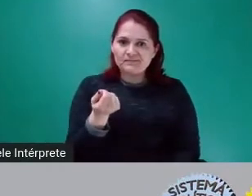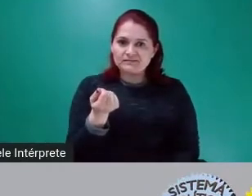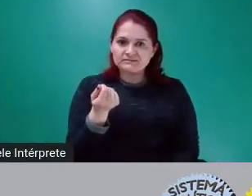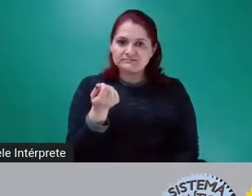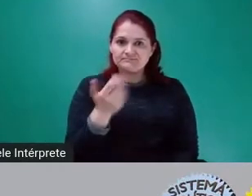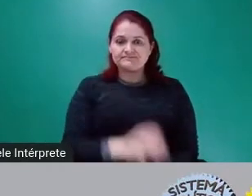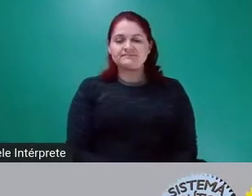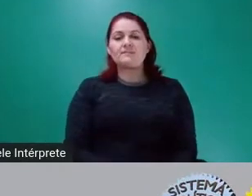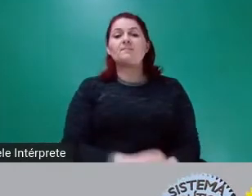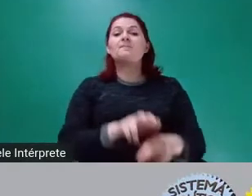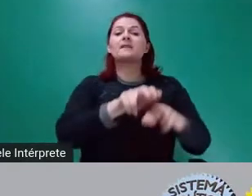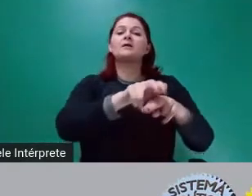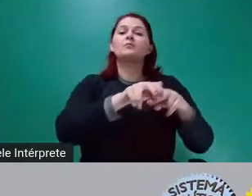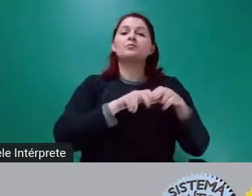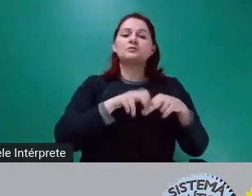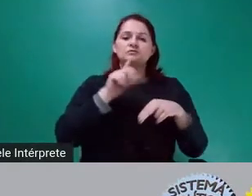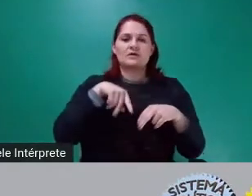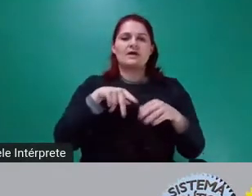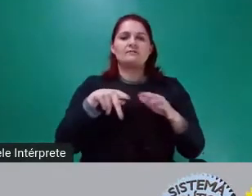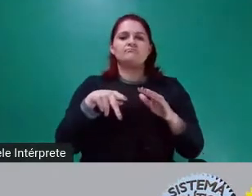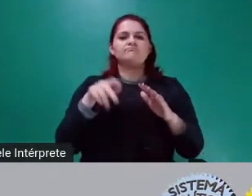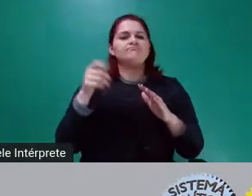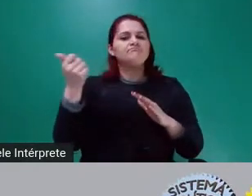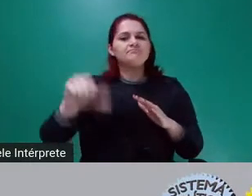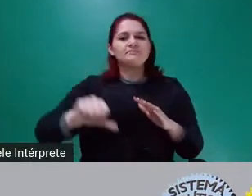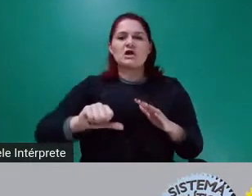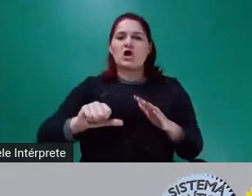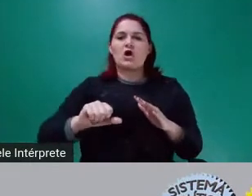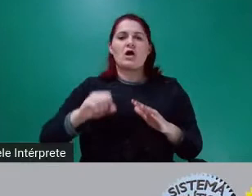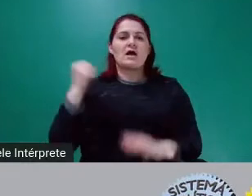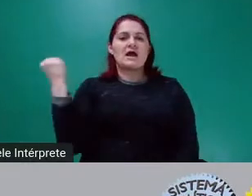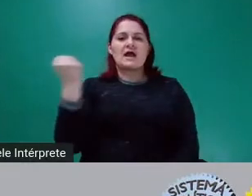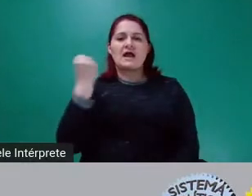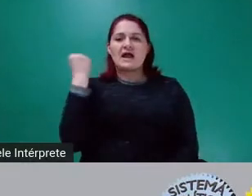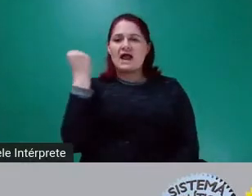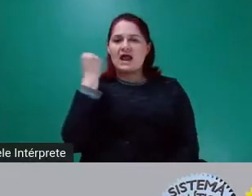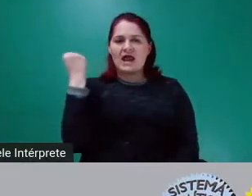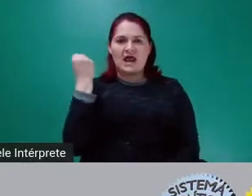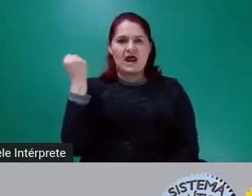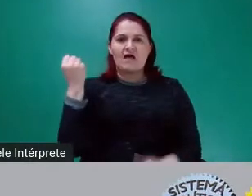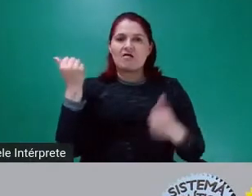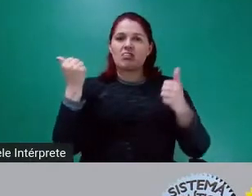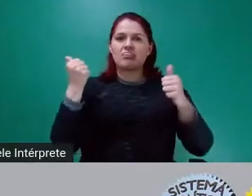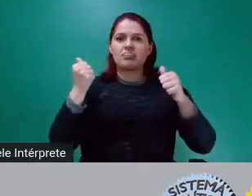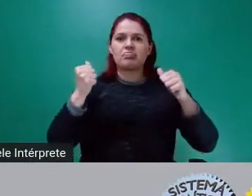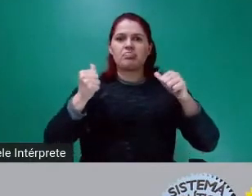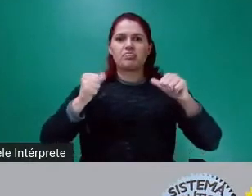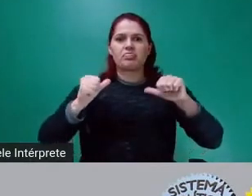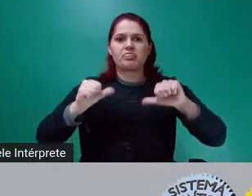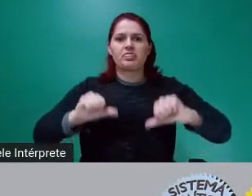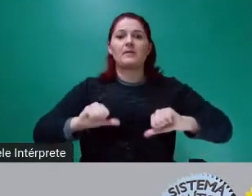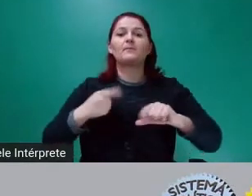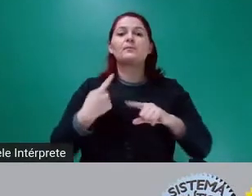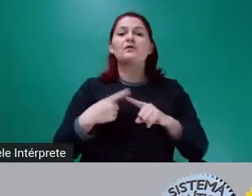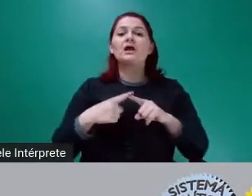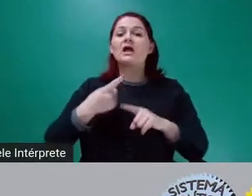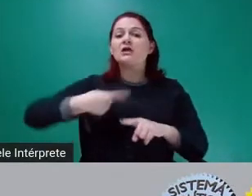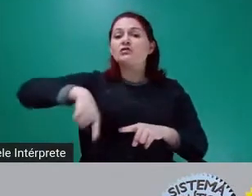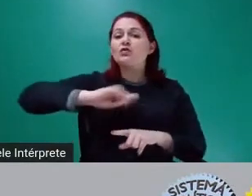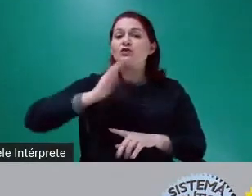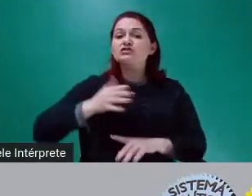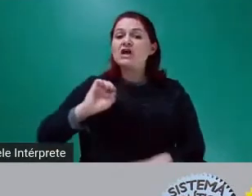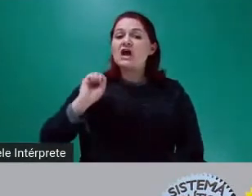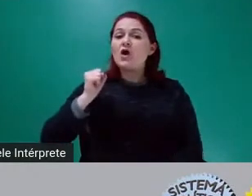agravamento da crise. Não à toa, nós estamos há oito anos estagnados. E quando vem a pandemia,